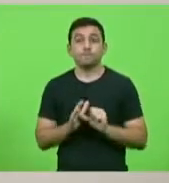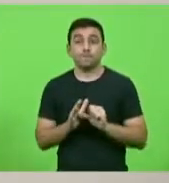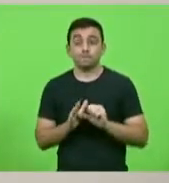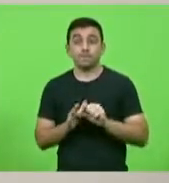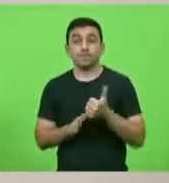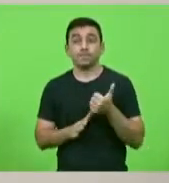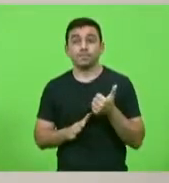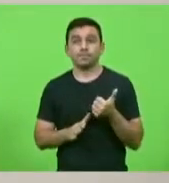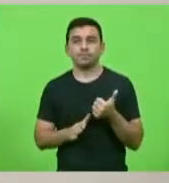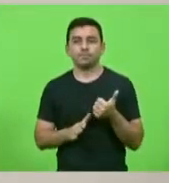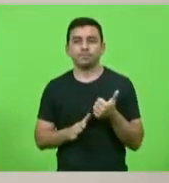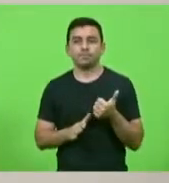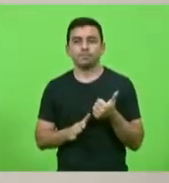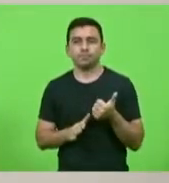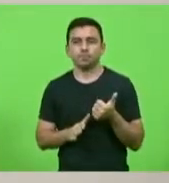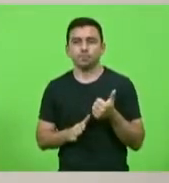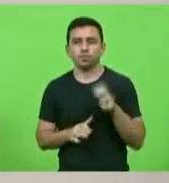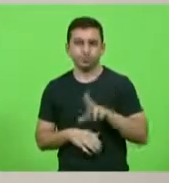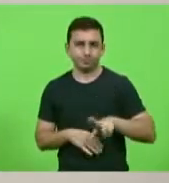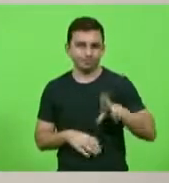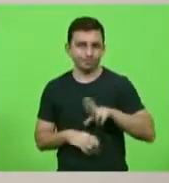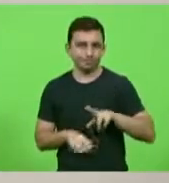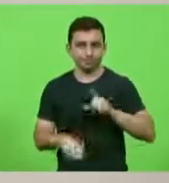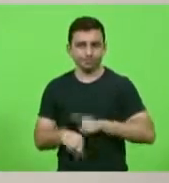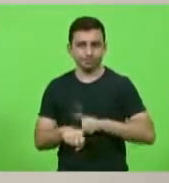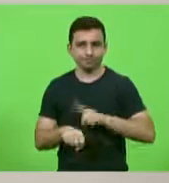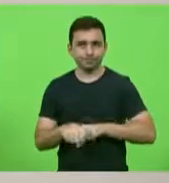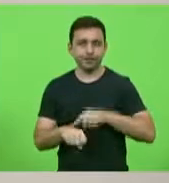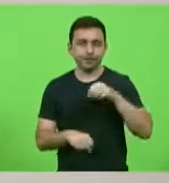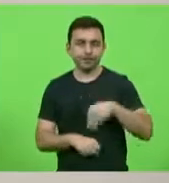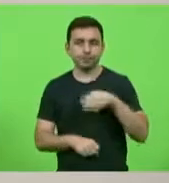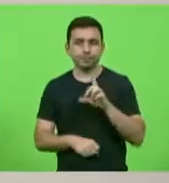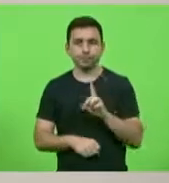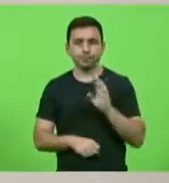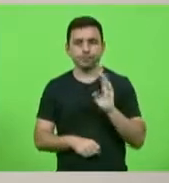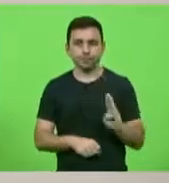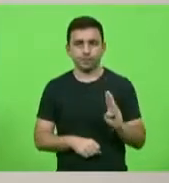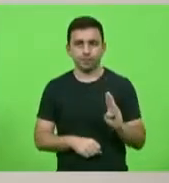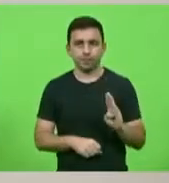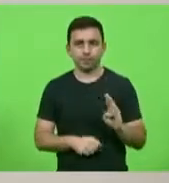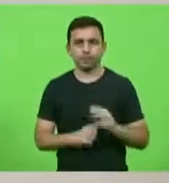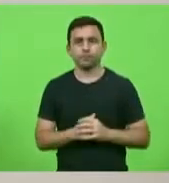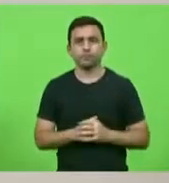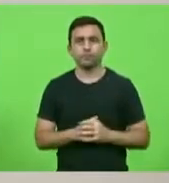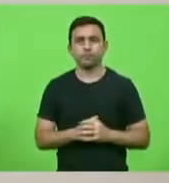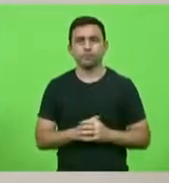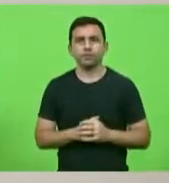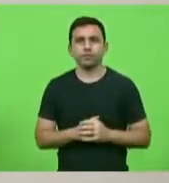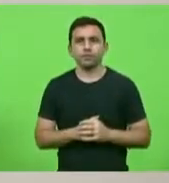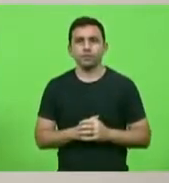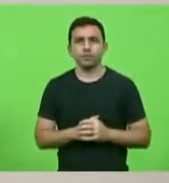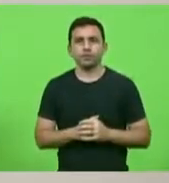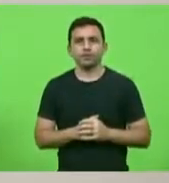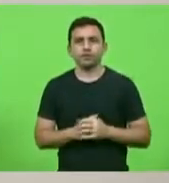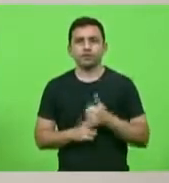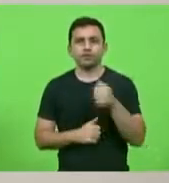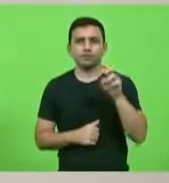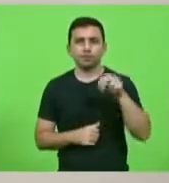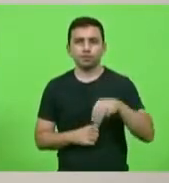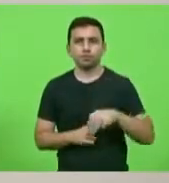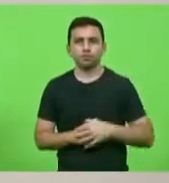a usar o tempo hoje é o bloco MDB Partido Novo por 15 minutos.